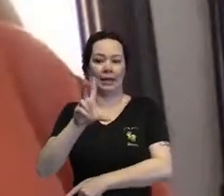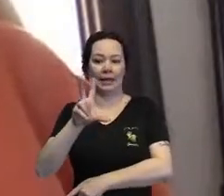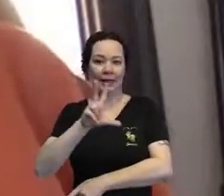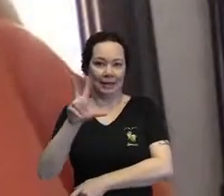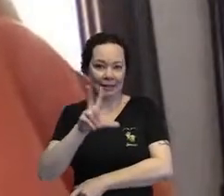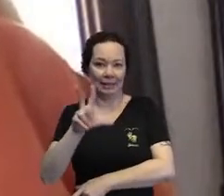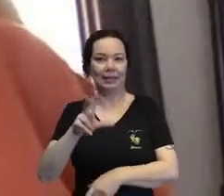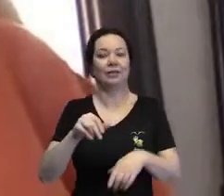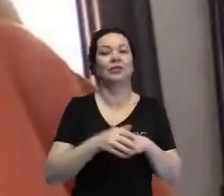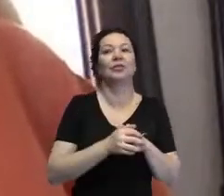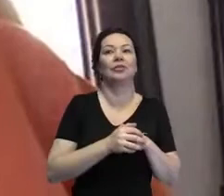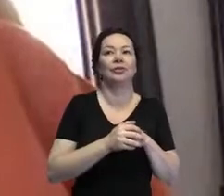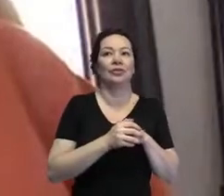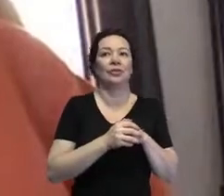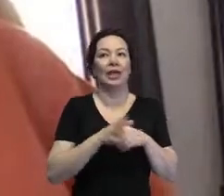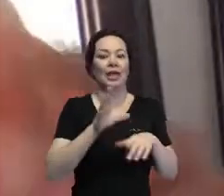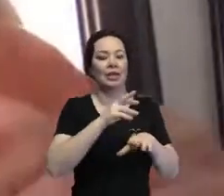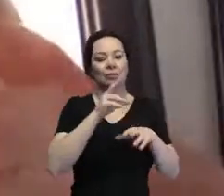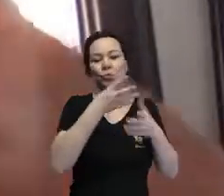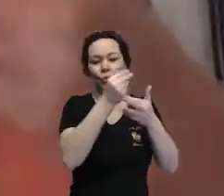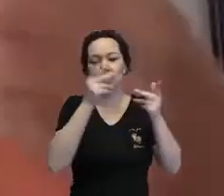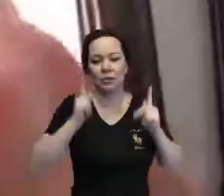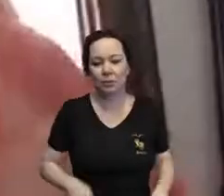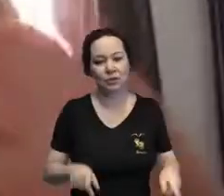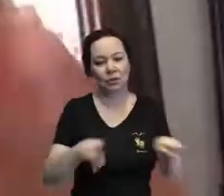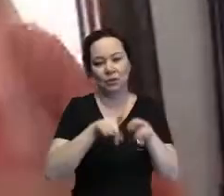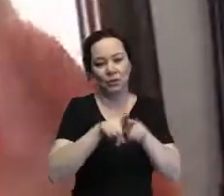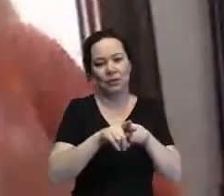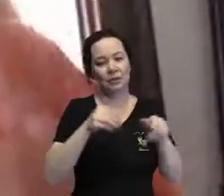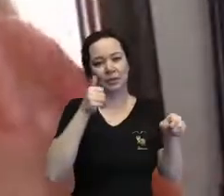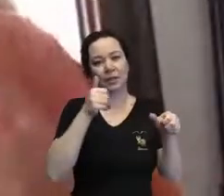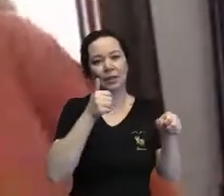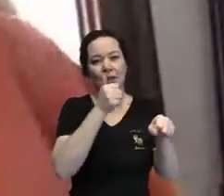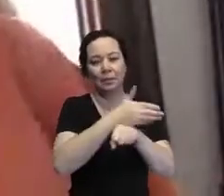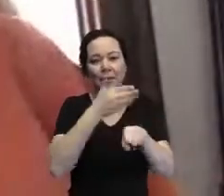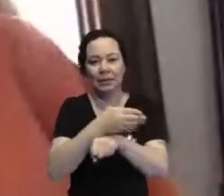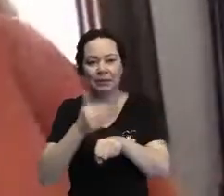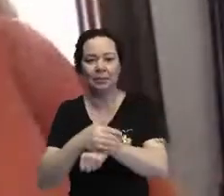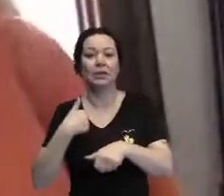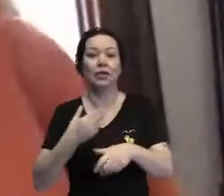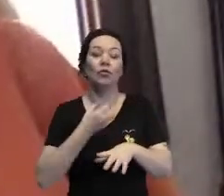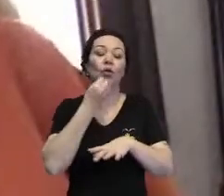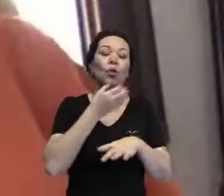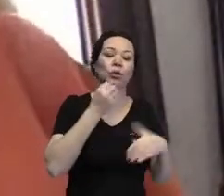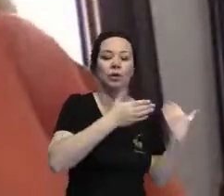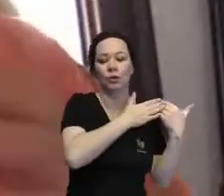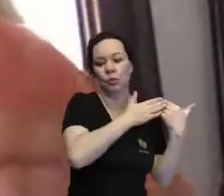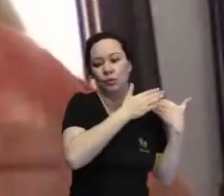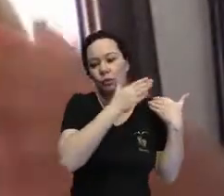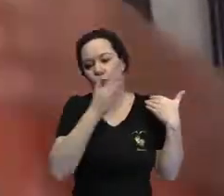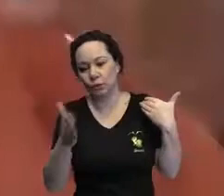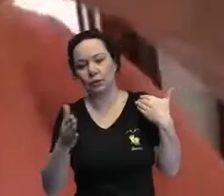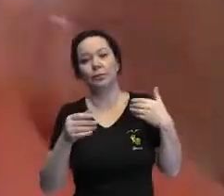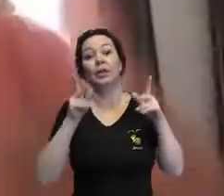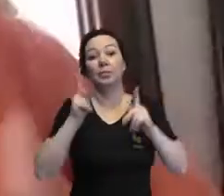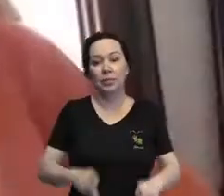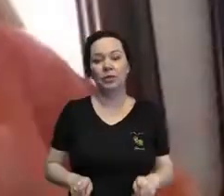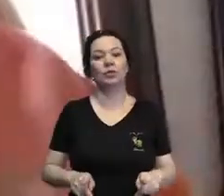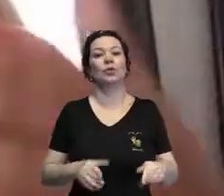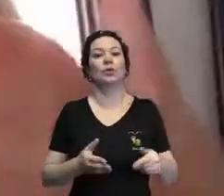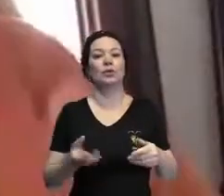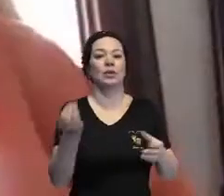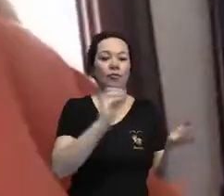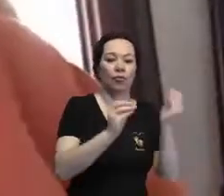Nada disso seria possível sem eles. E ao longo da minha história, eu vou contando aqui os parceiros que foram